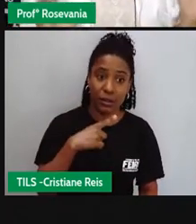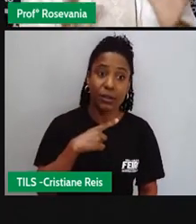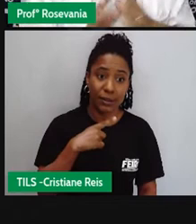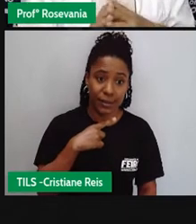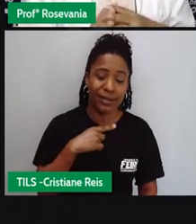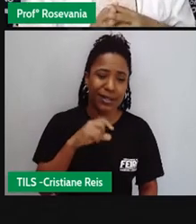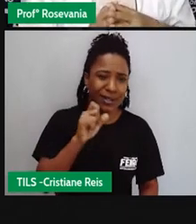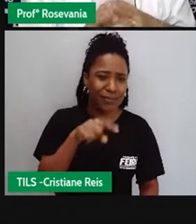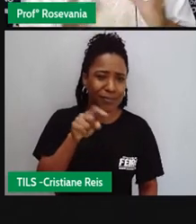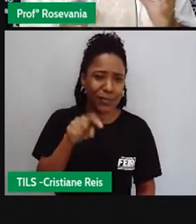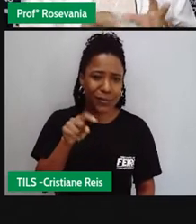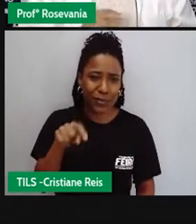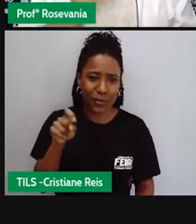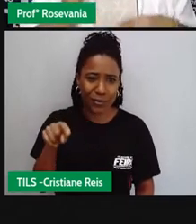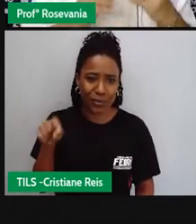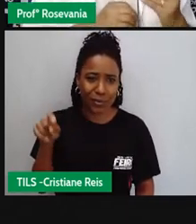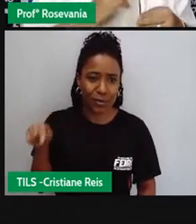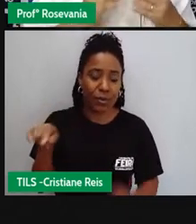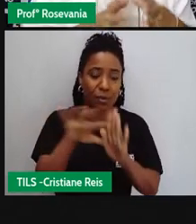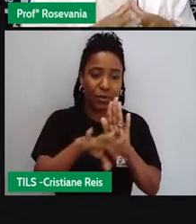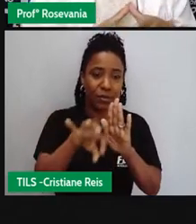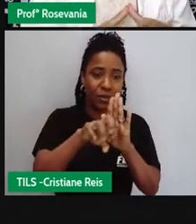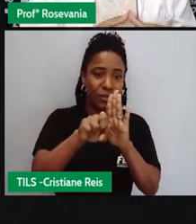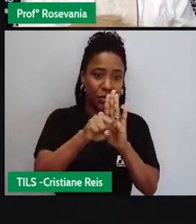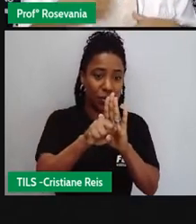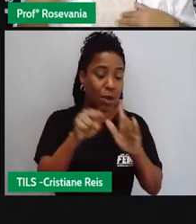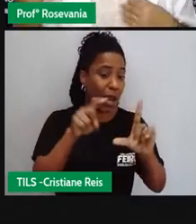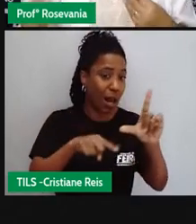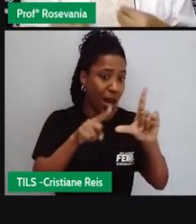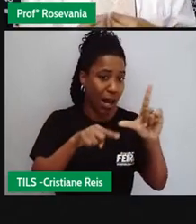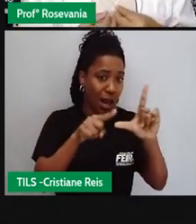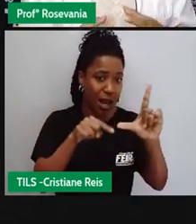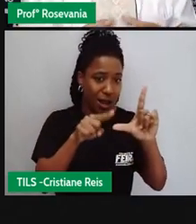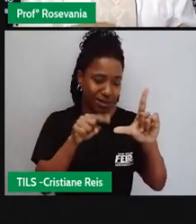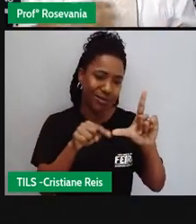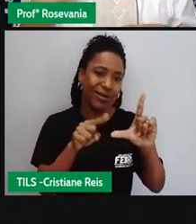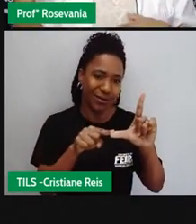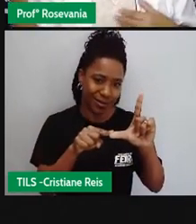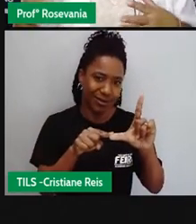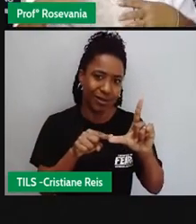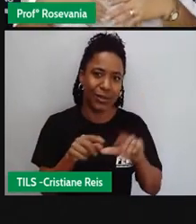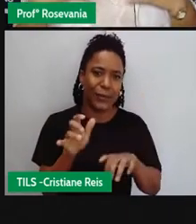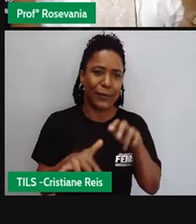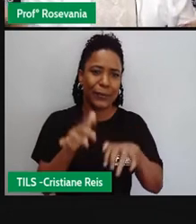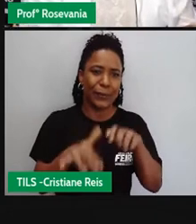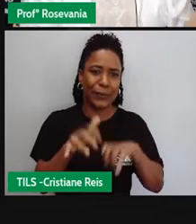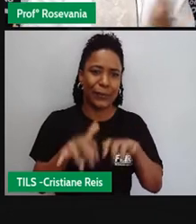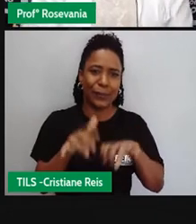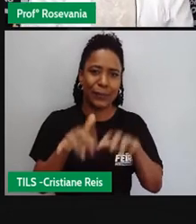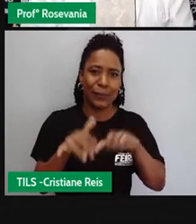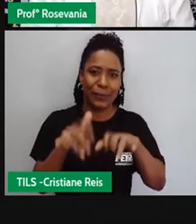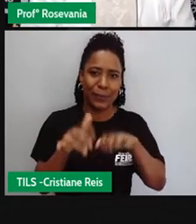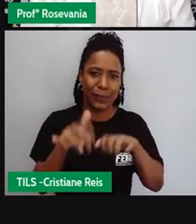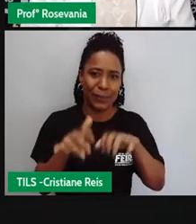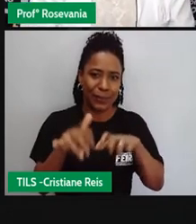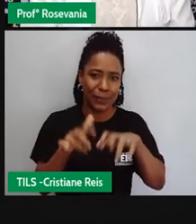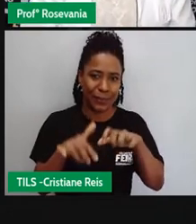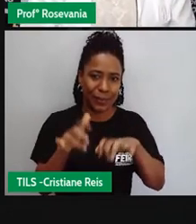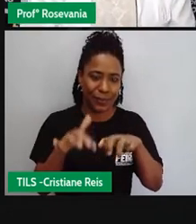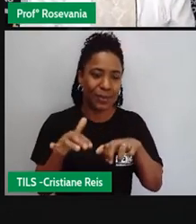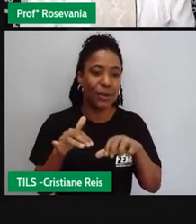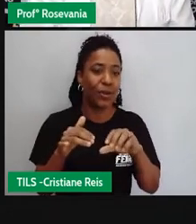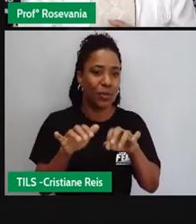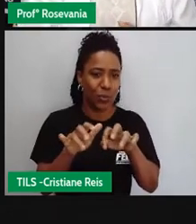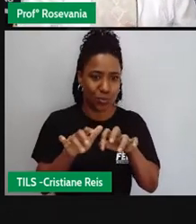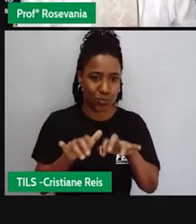um daqueles ali, aquele símbolo representava uma letra, e aí o telégrafo, a gente mandava, mandava essas